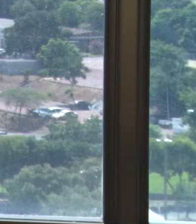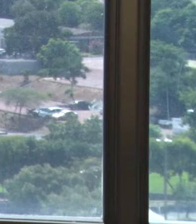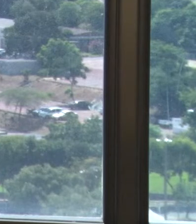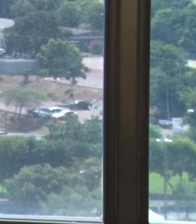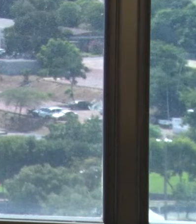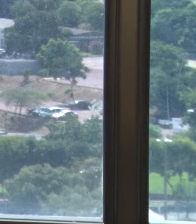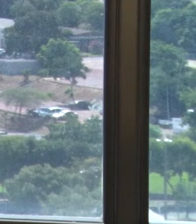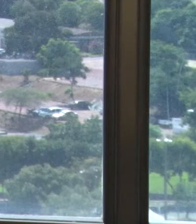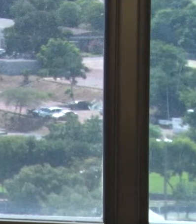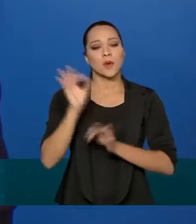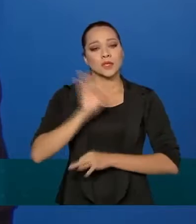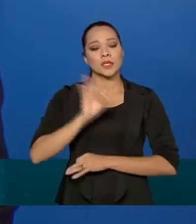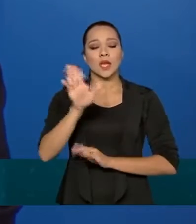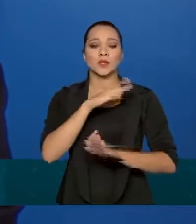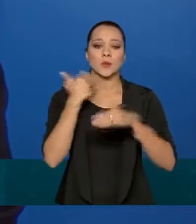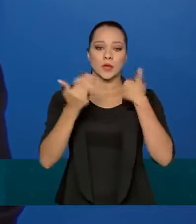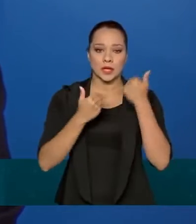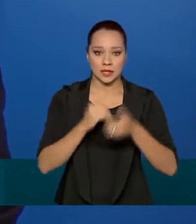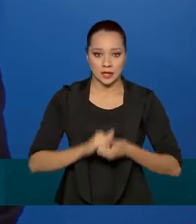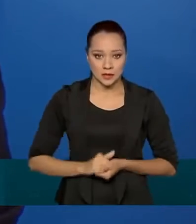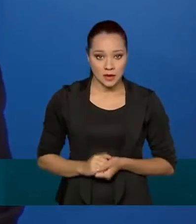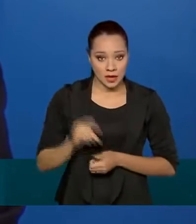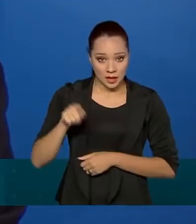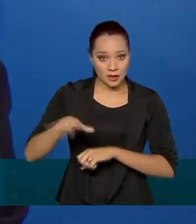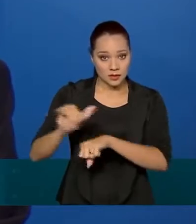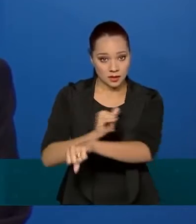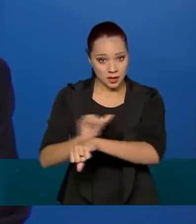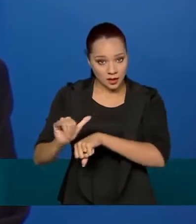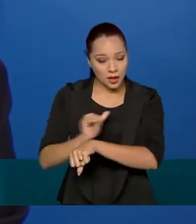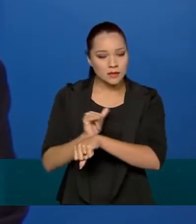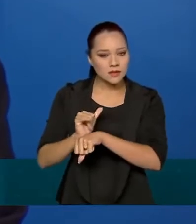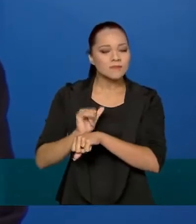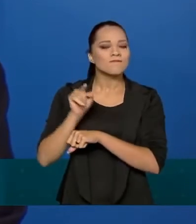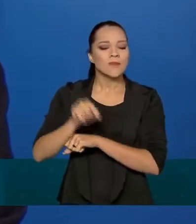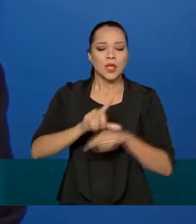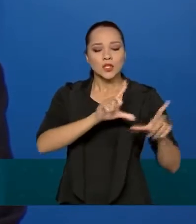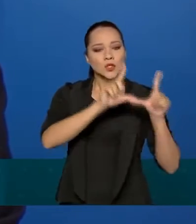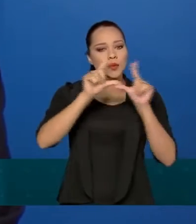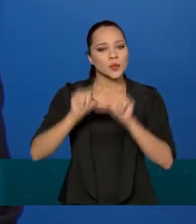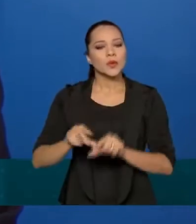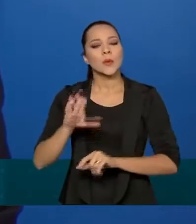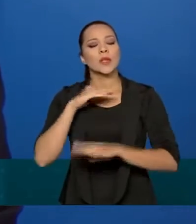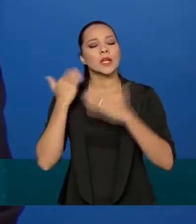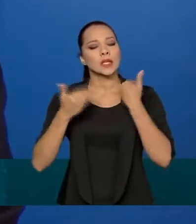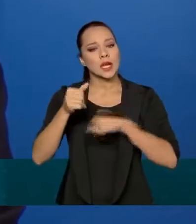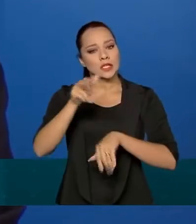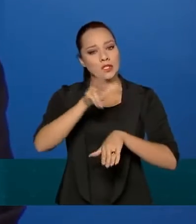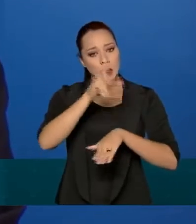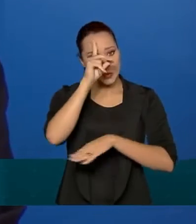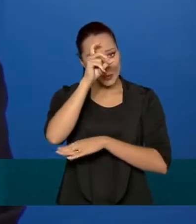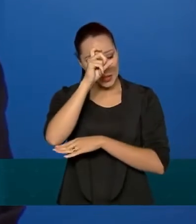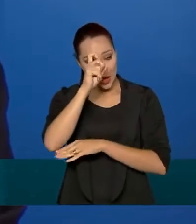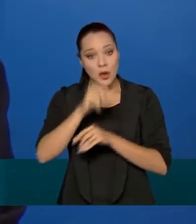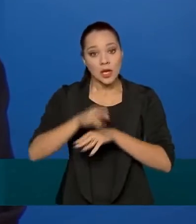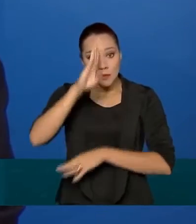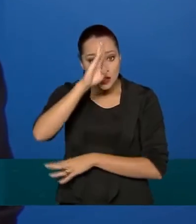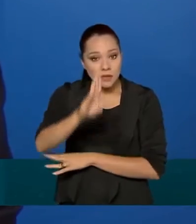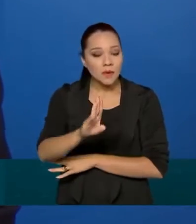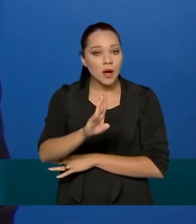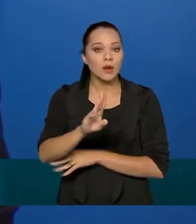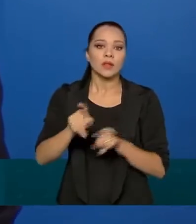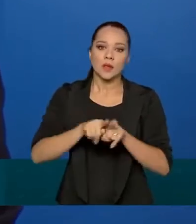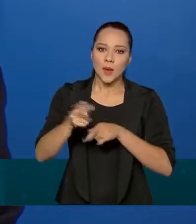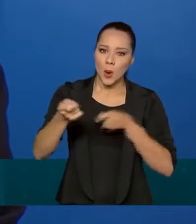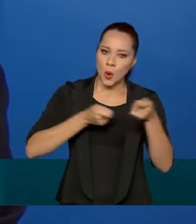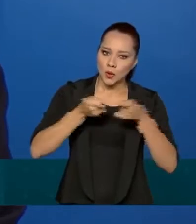prioritário para a vacinação. E essas medidas, elas visam reduzir mortalidade hospitalar, mas visam, sobretudo, através de